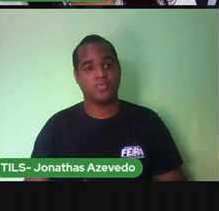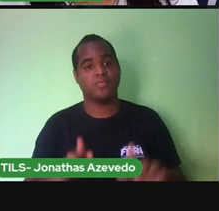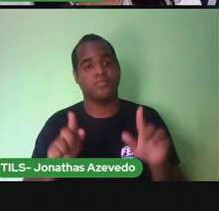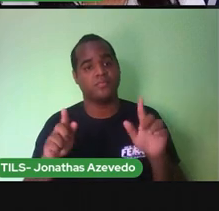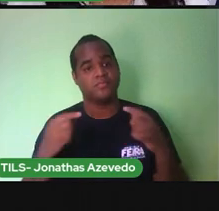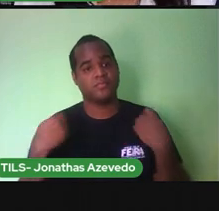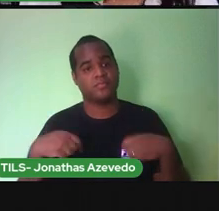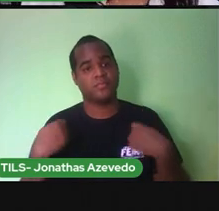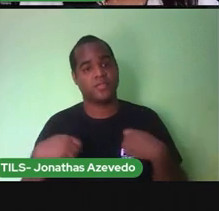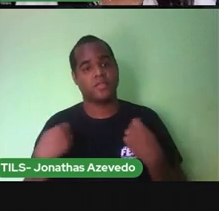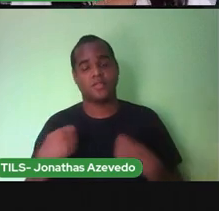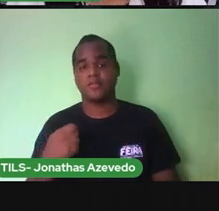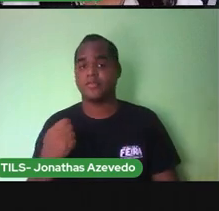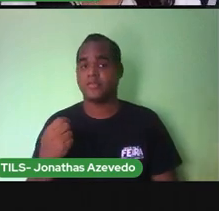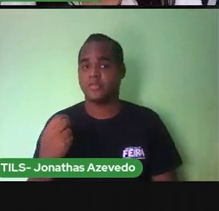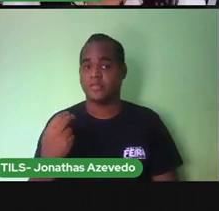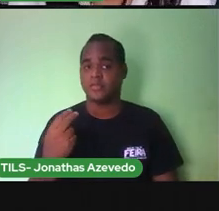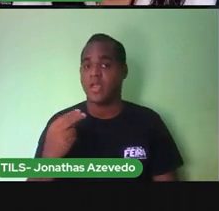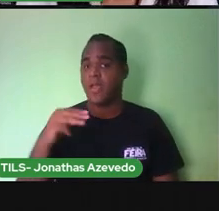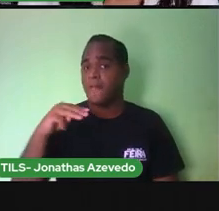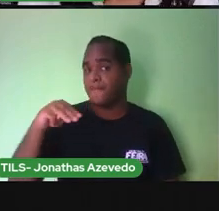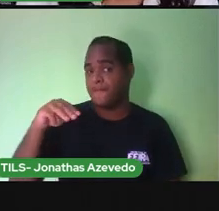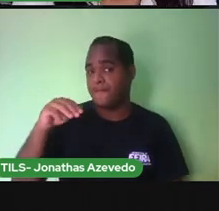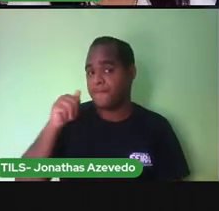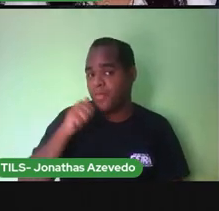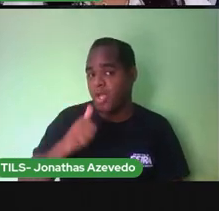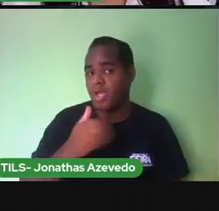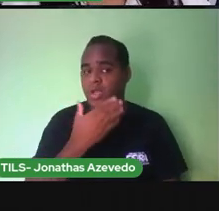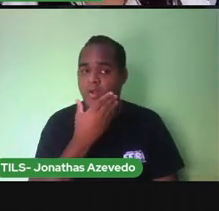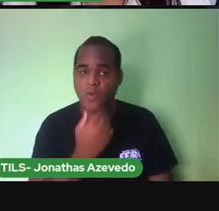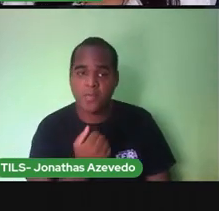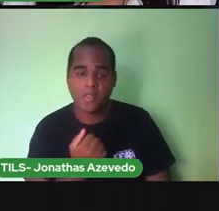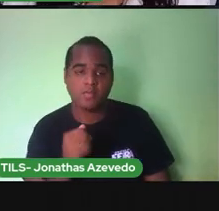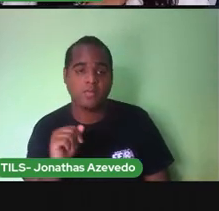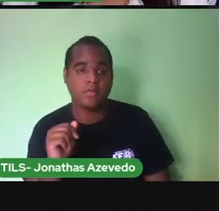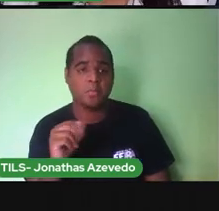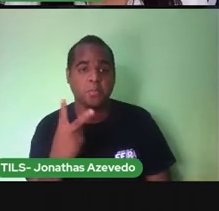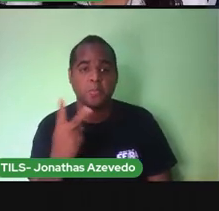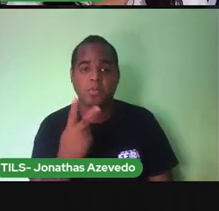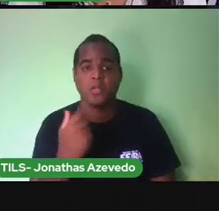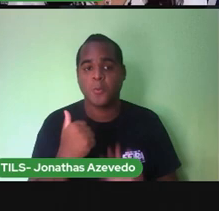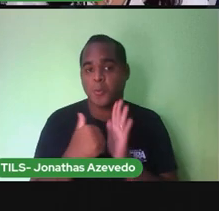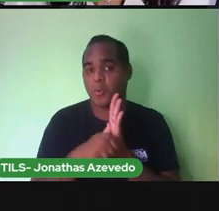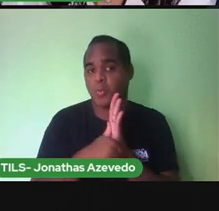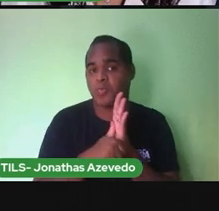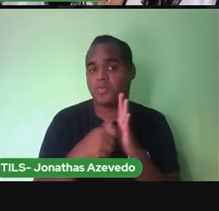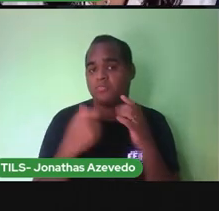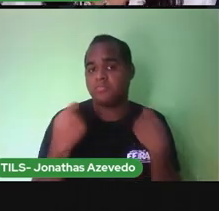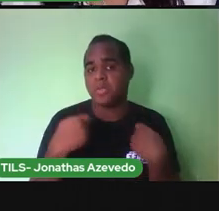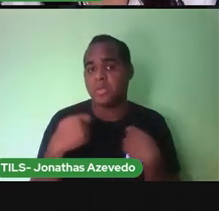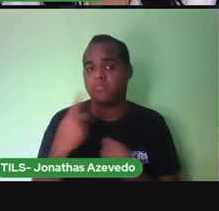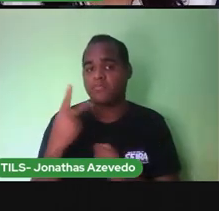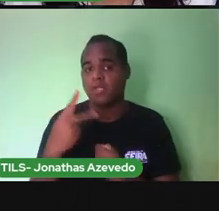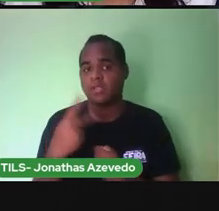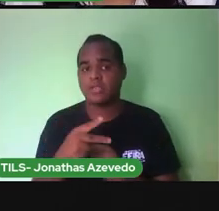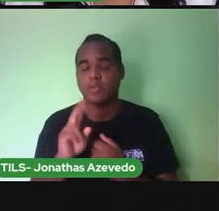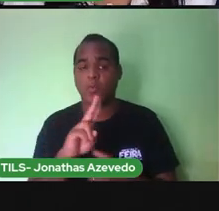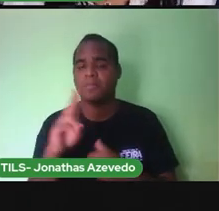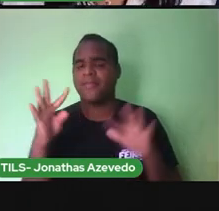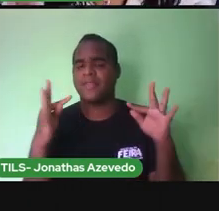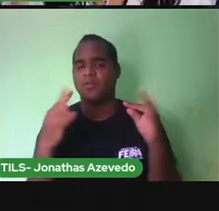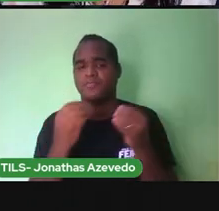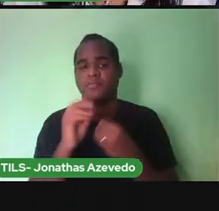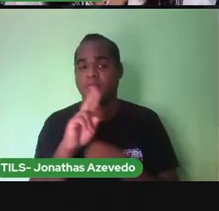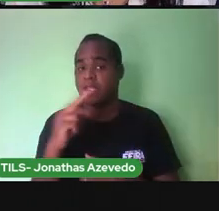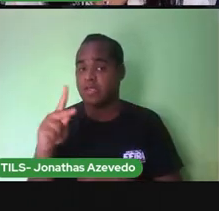tem o irmão gêmeo, é menino ou menina, o número do documento, o nome completo,